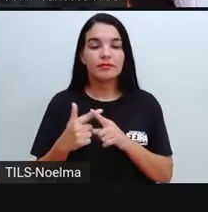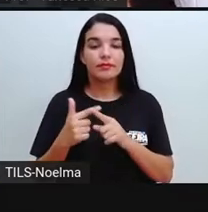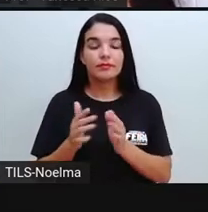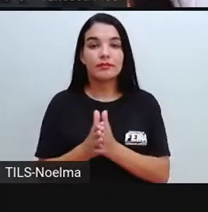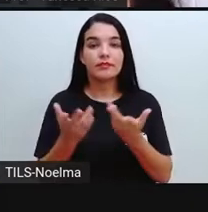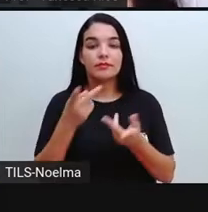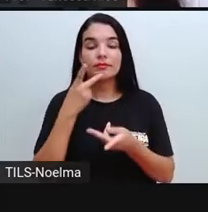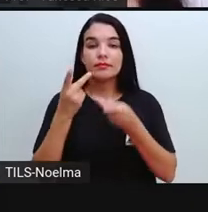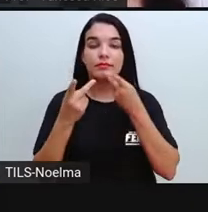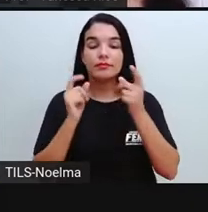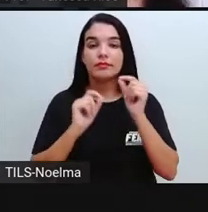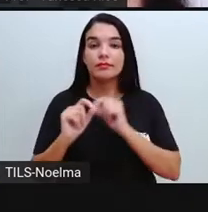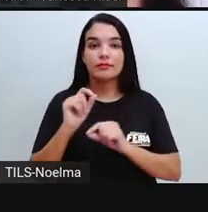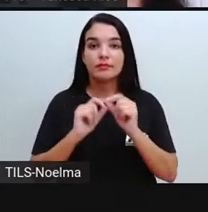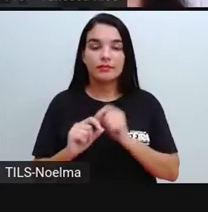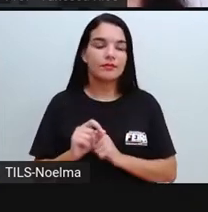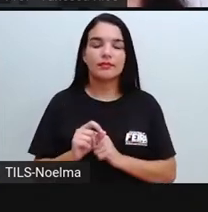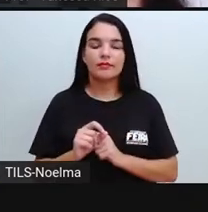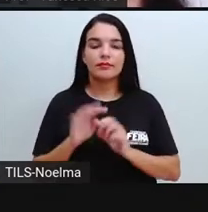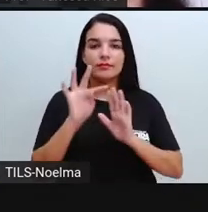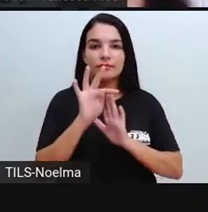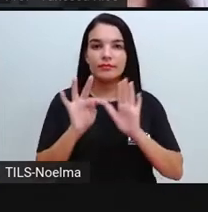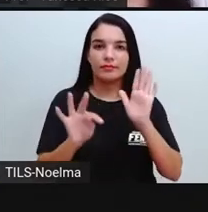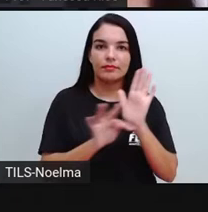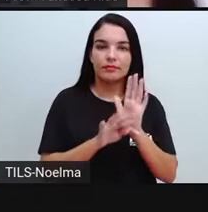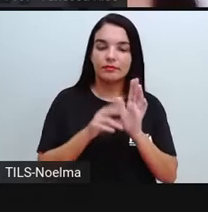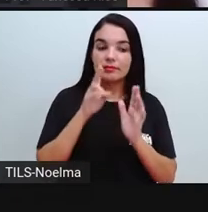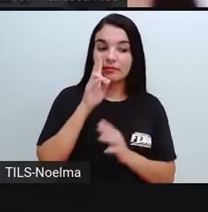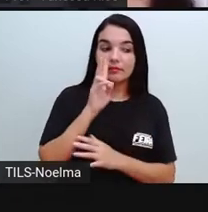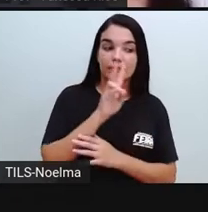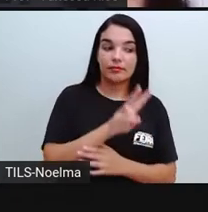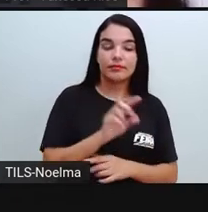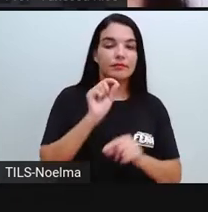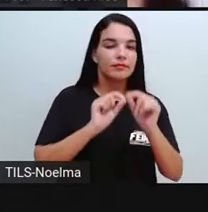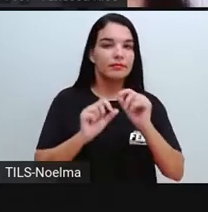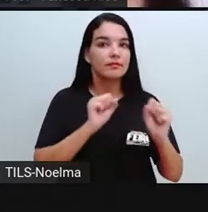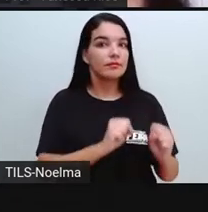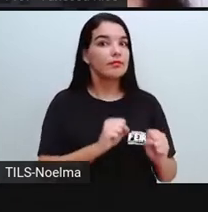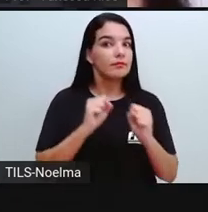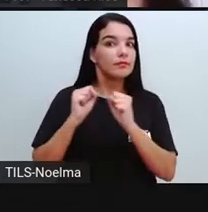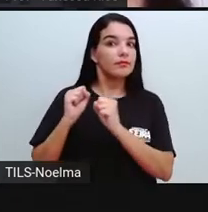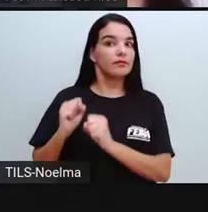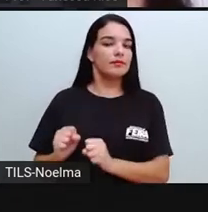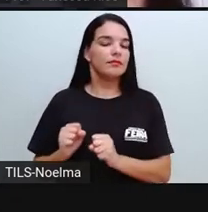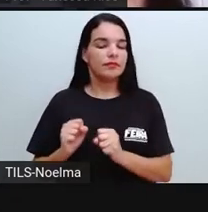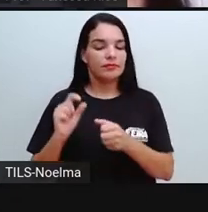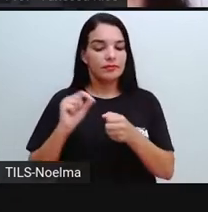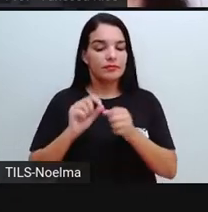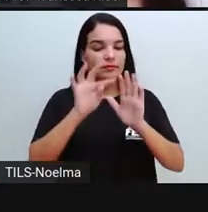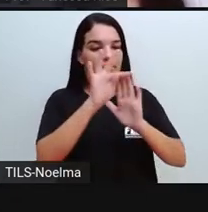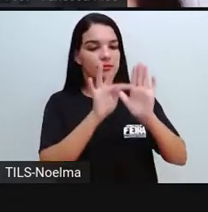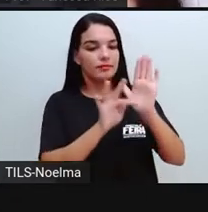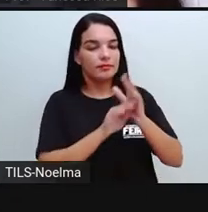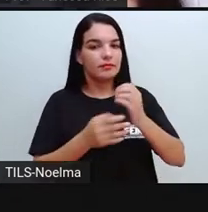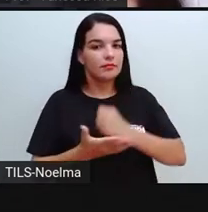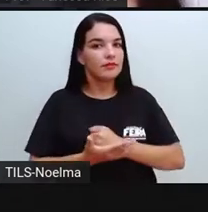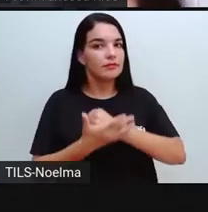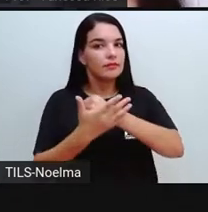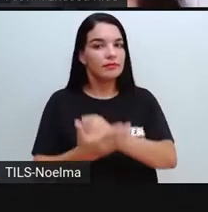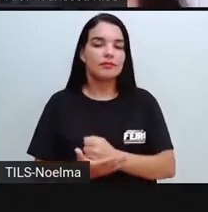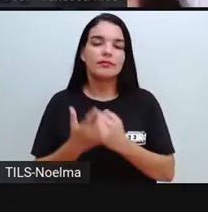textual, a gente vai observar a possibilidade de produzirmos um texto baseado numa